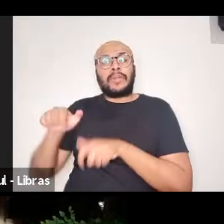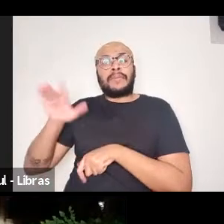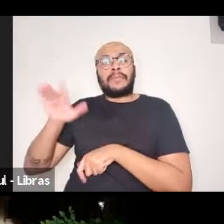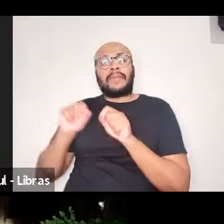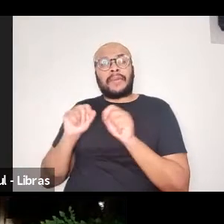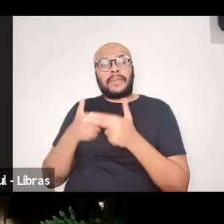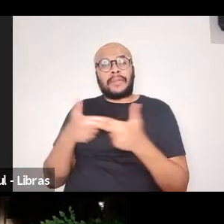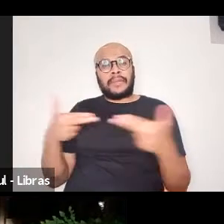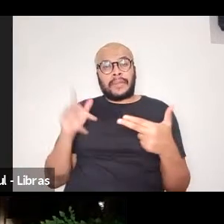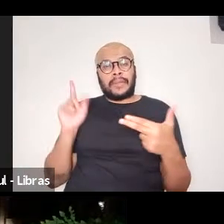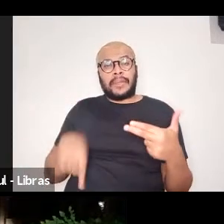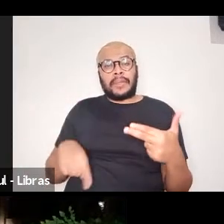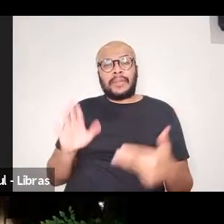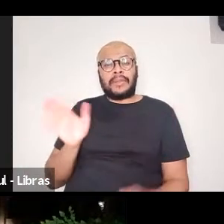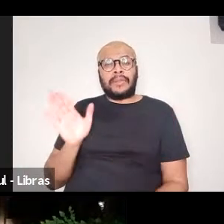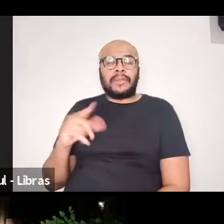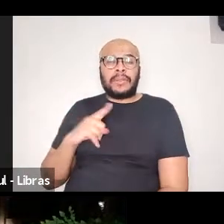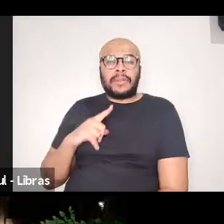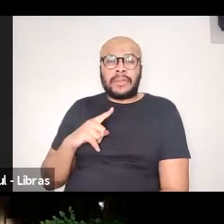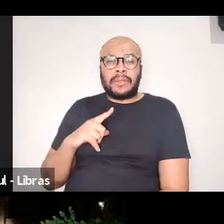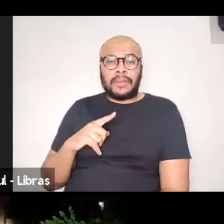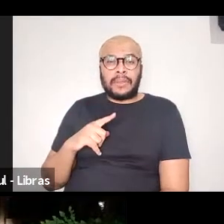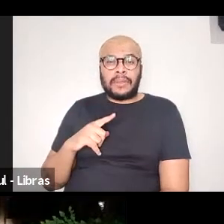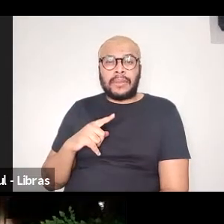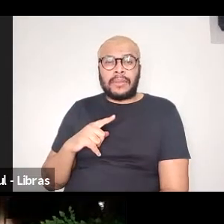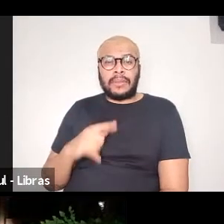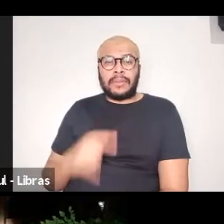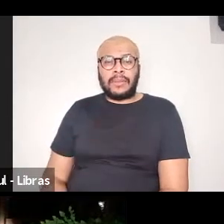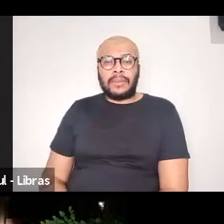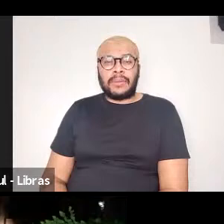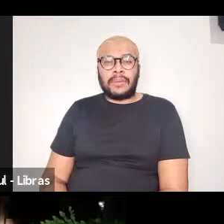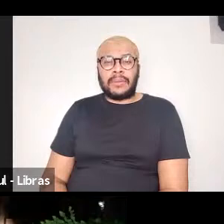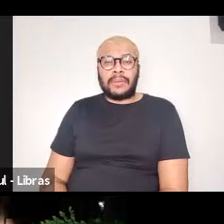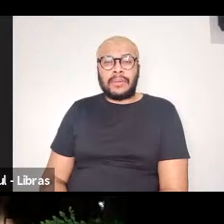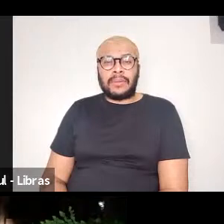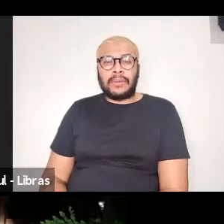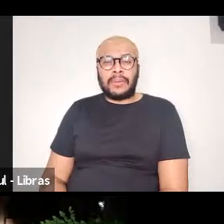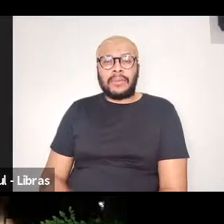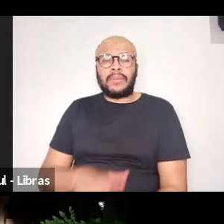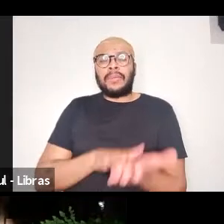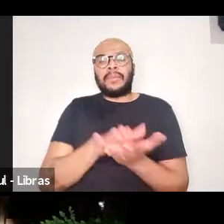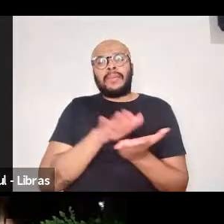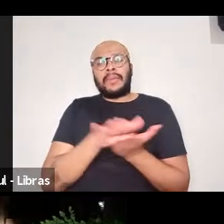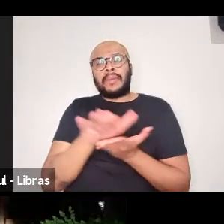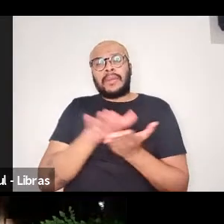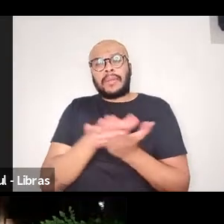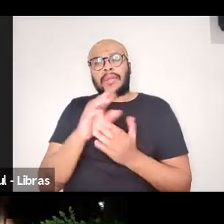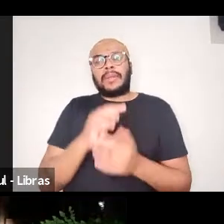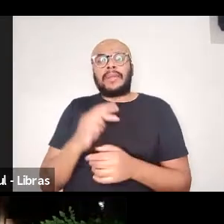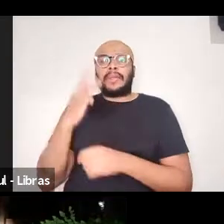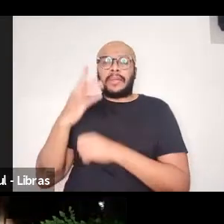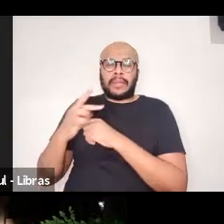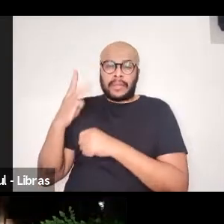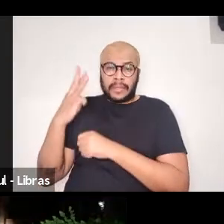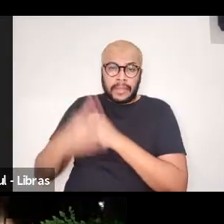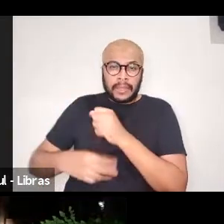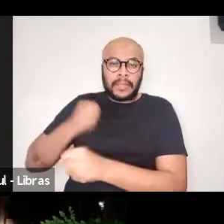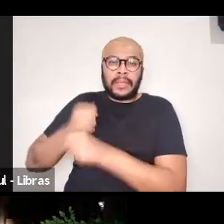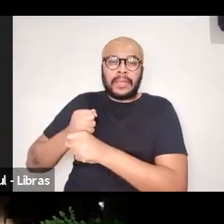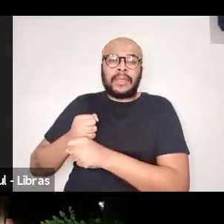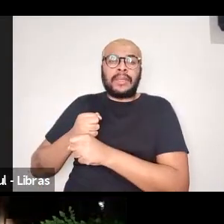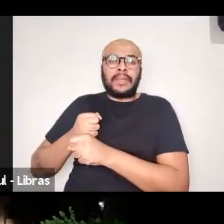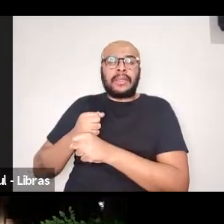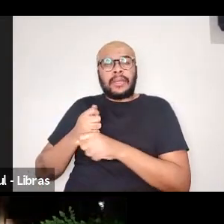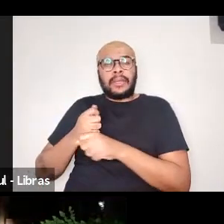Education Review é o professor Michael Apple. Michael publica cada dois anos com nós, ele publica muitas